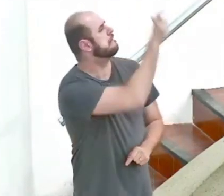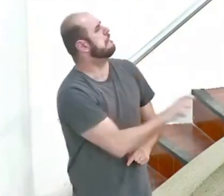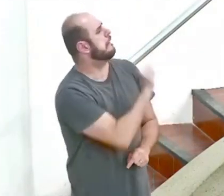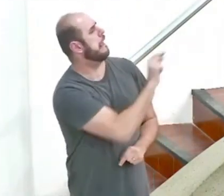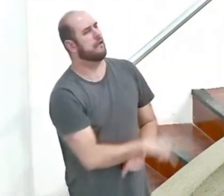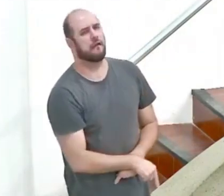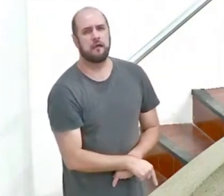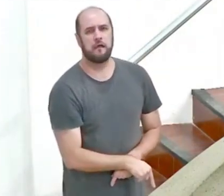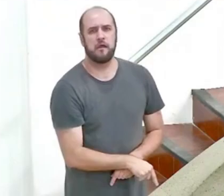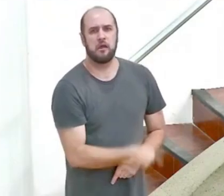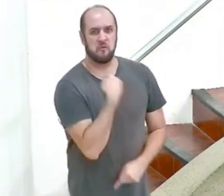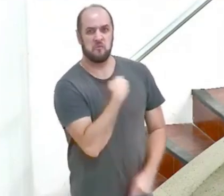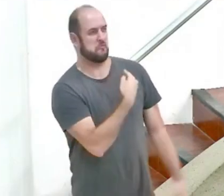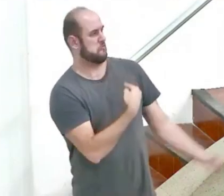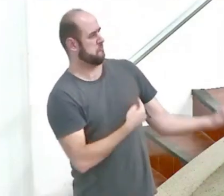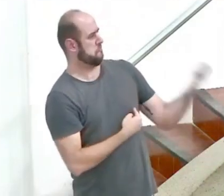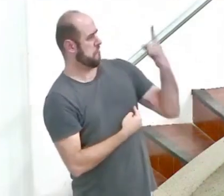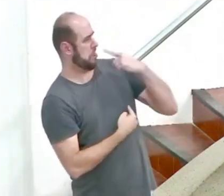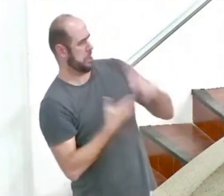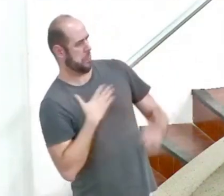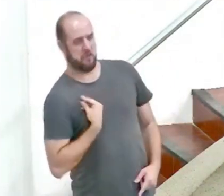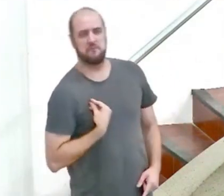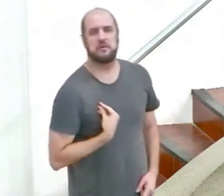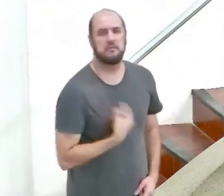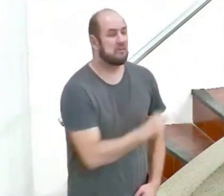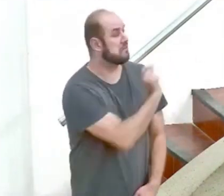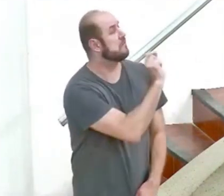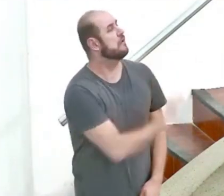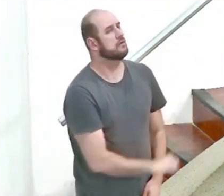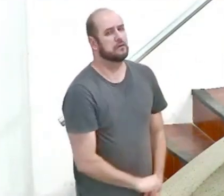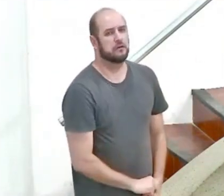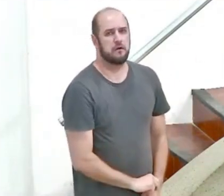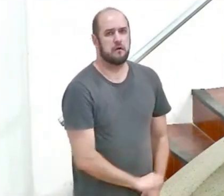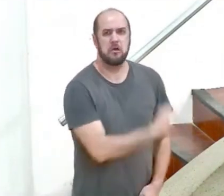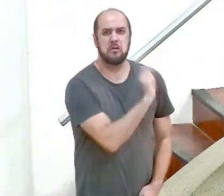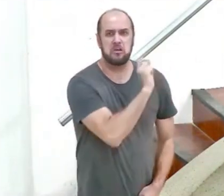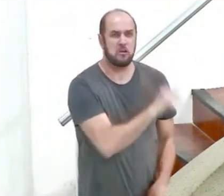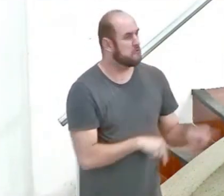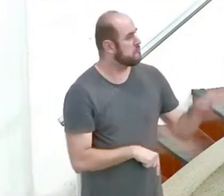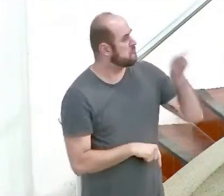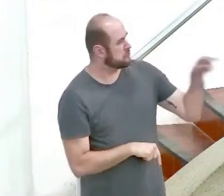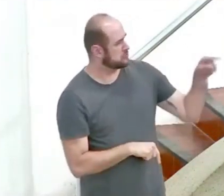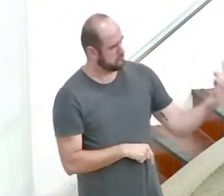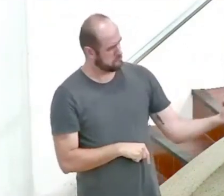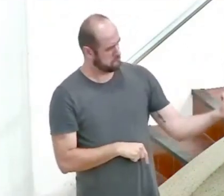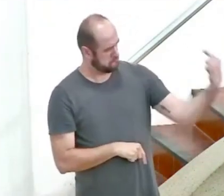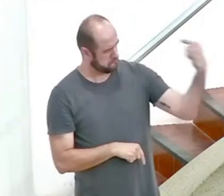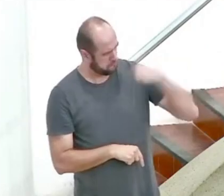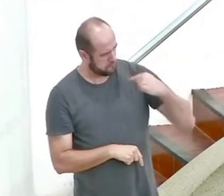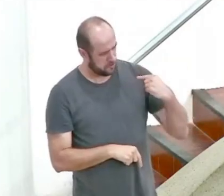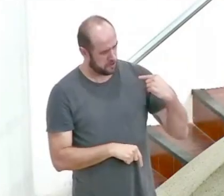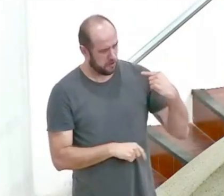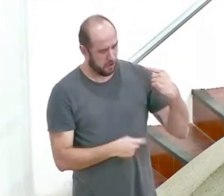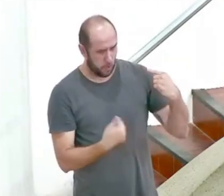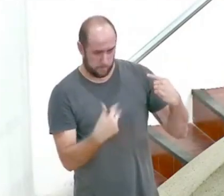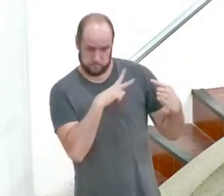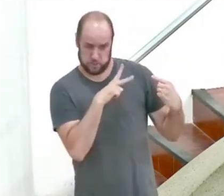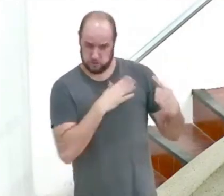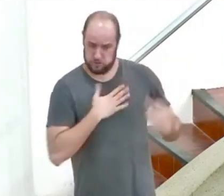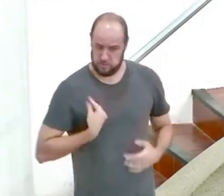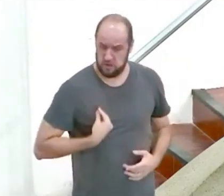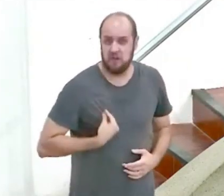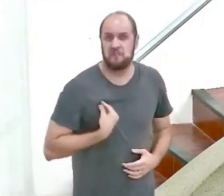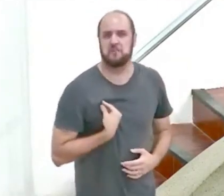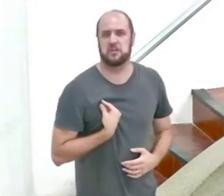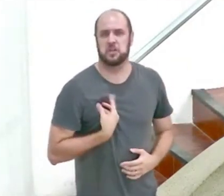para se intrometer nessa área da minha vida quem é você para entrar nas minhas particularidades na